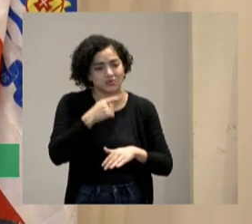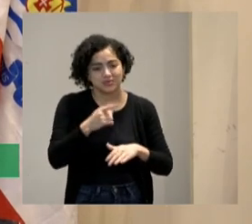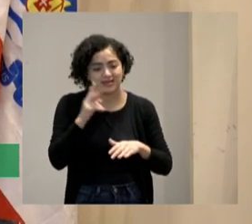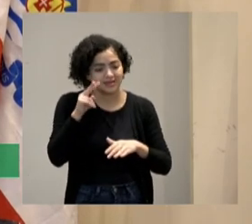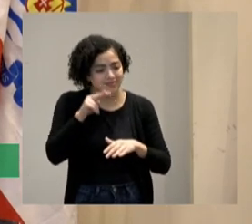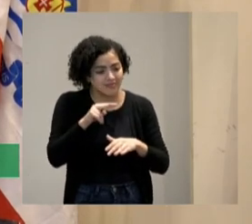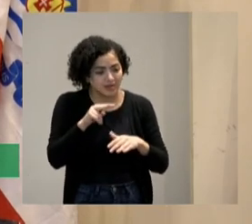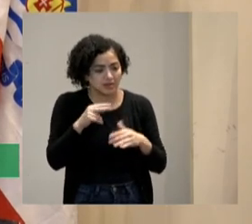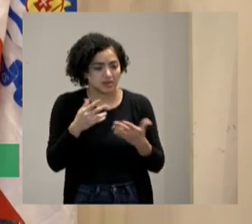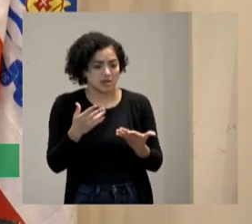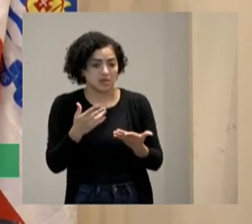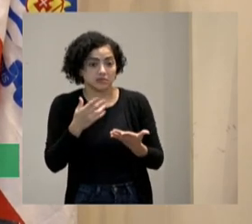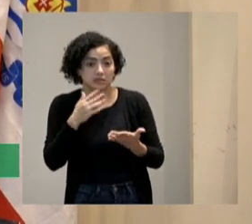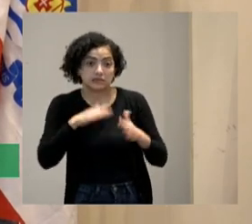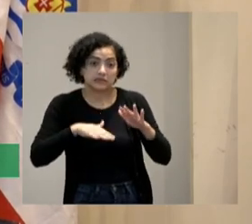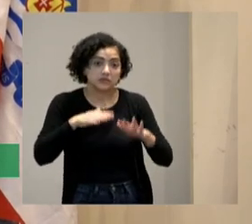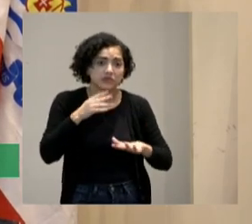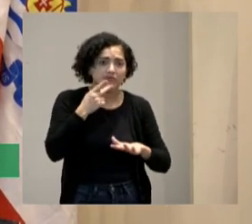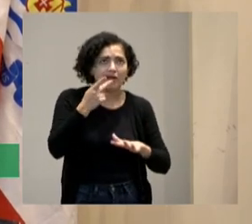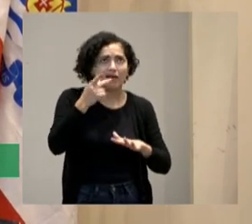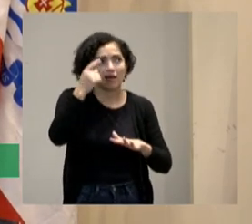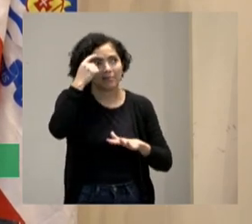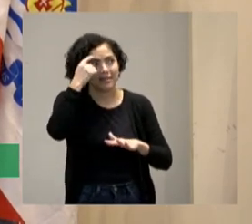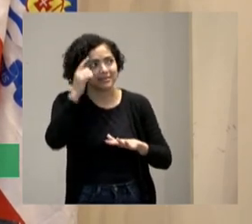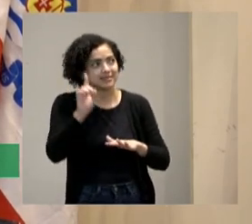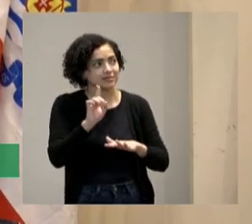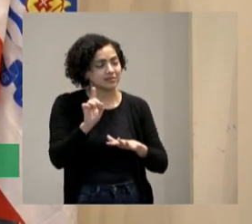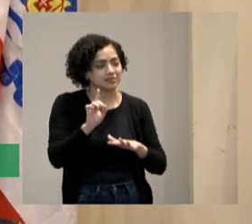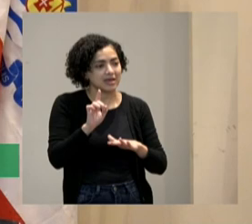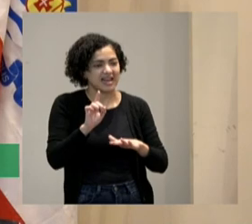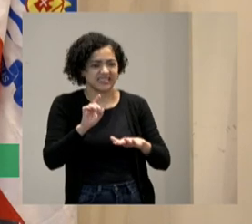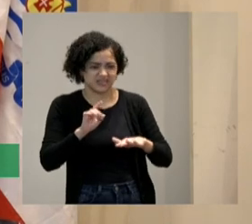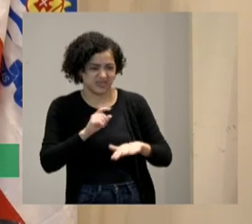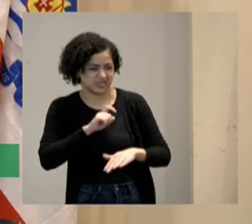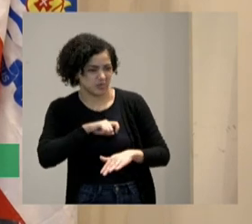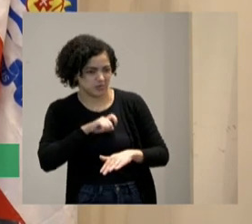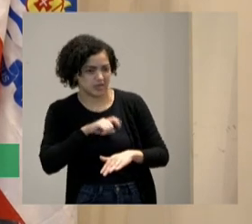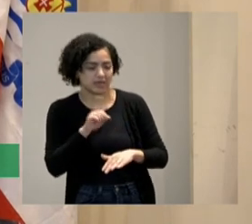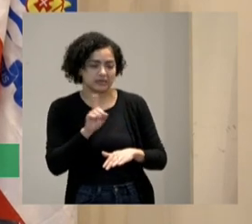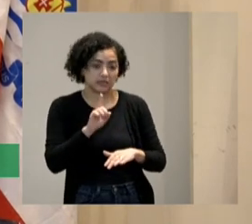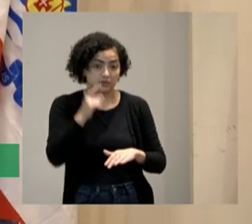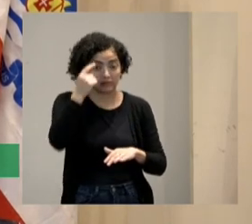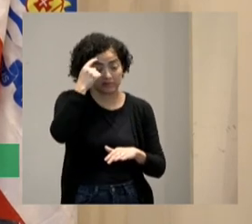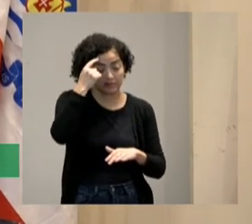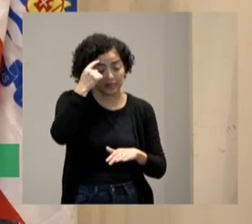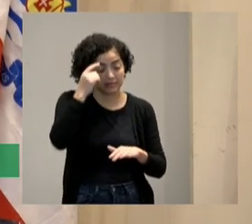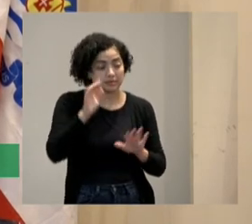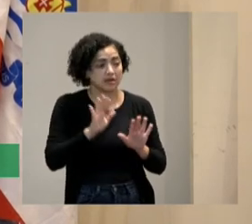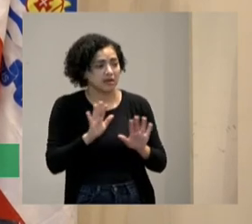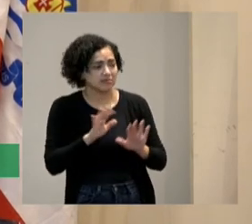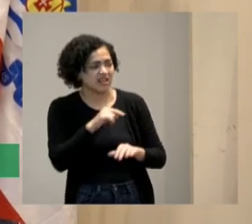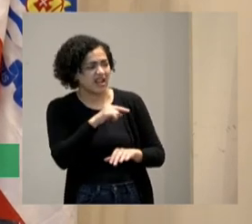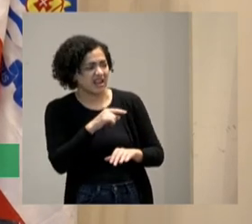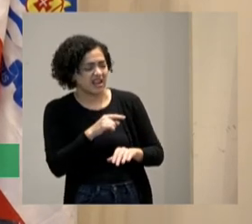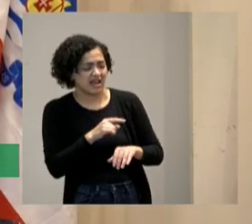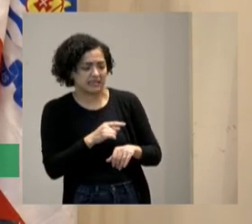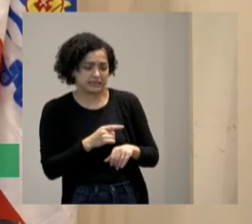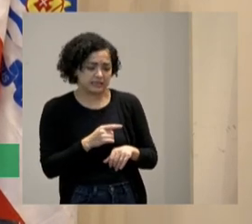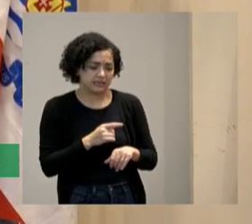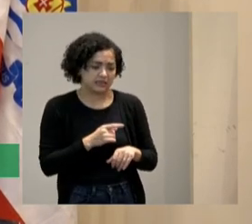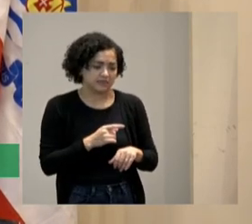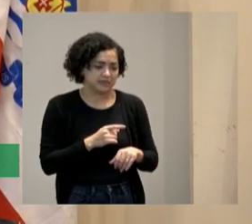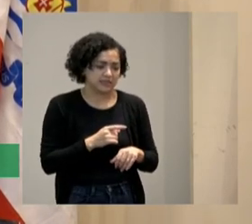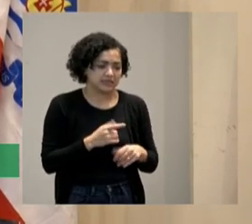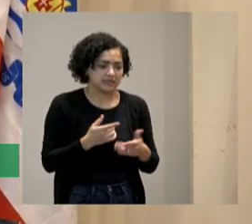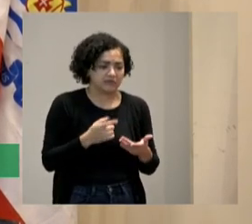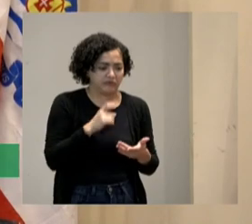se a gente fala eles falam eu não tinha pensado nisso e não é maldade a gente pensa que às vezes é ah não a pessoa é uma pessoa fria não é